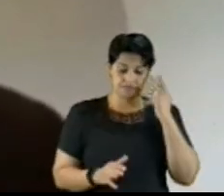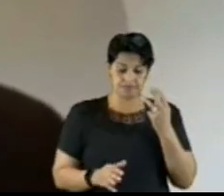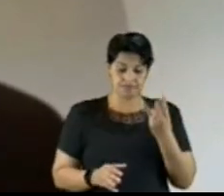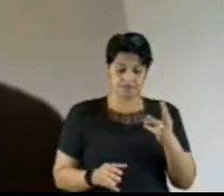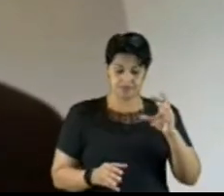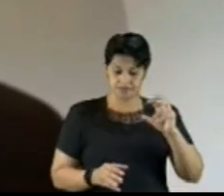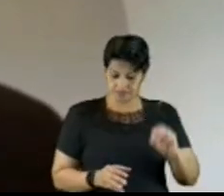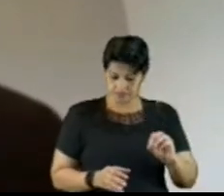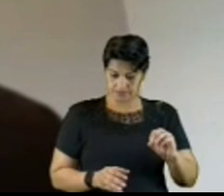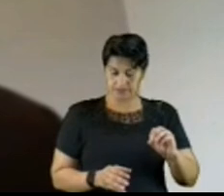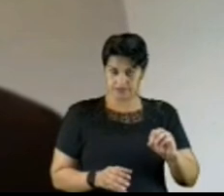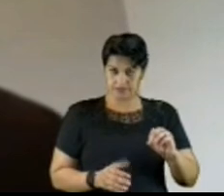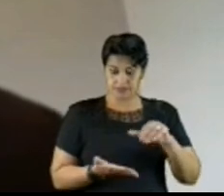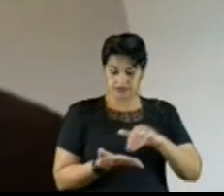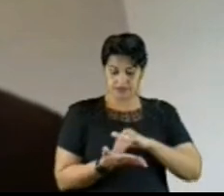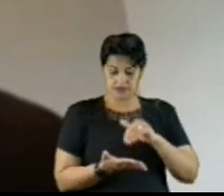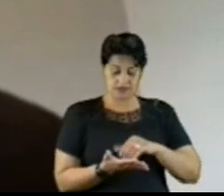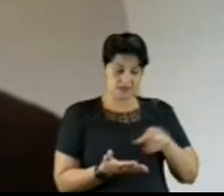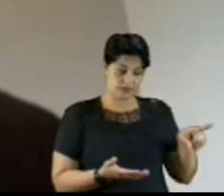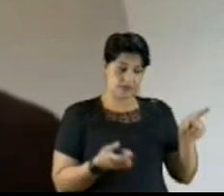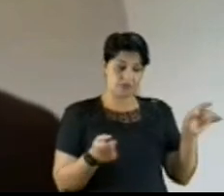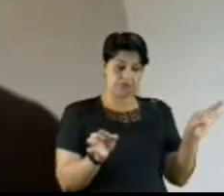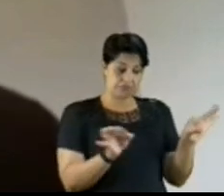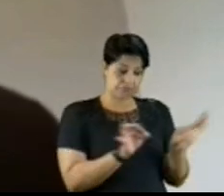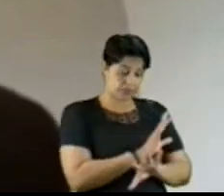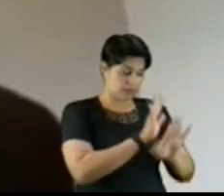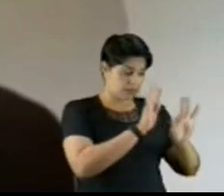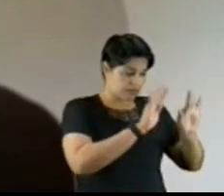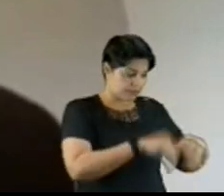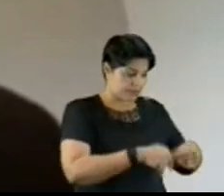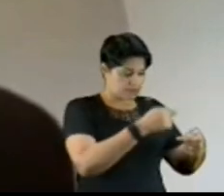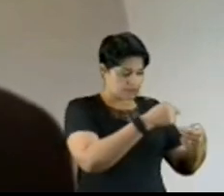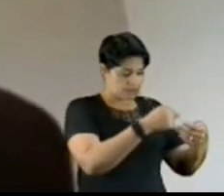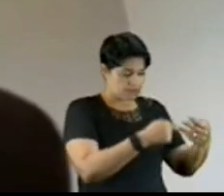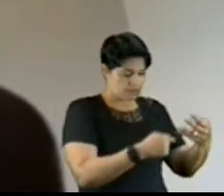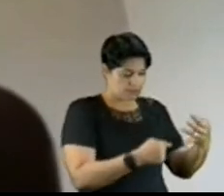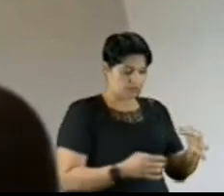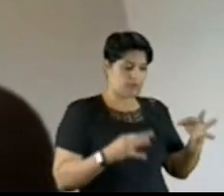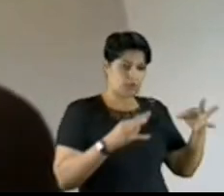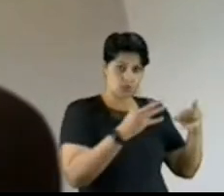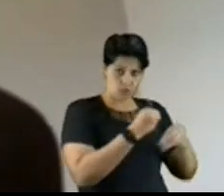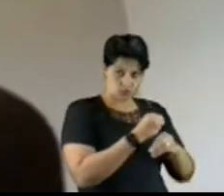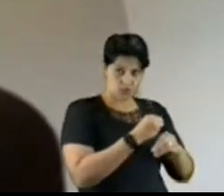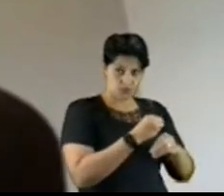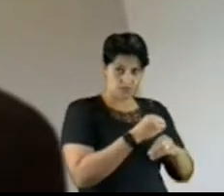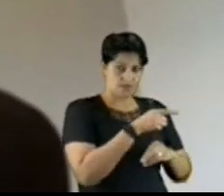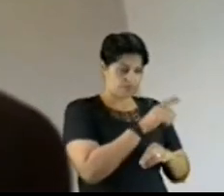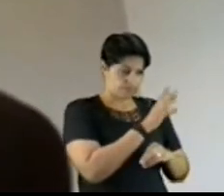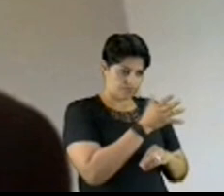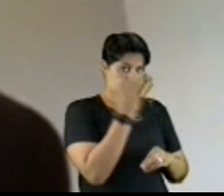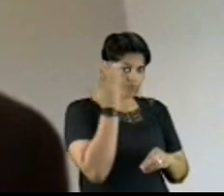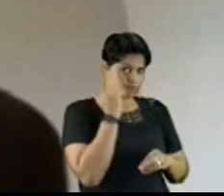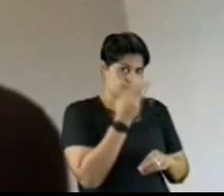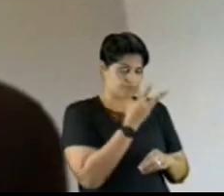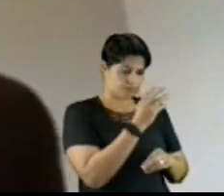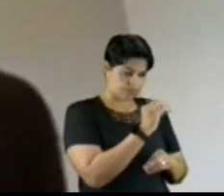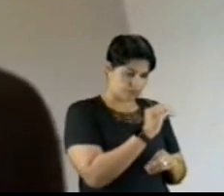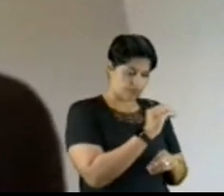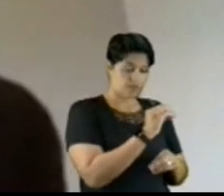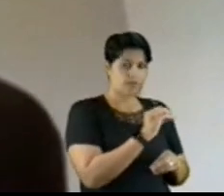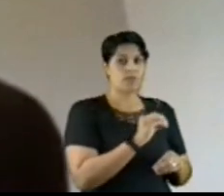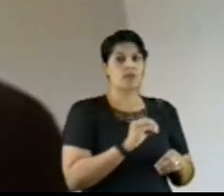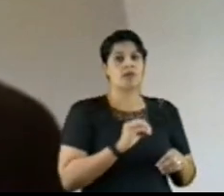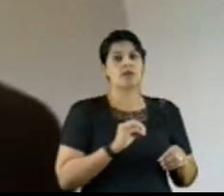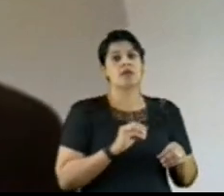CEMFRACOM conclua a análise em relação aos pontos que foram objeto de restrição devido ao prazo e submeta as